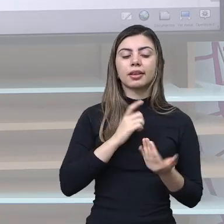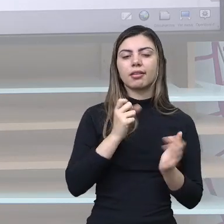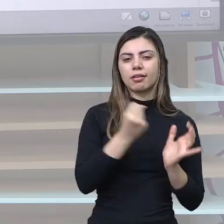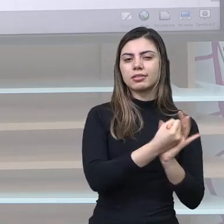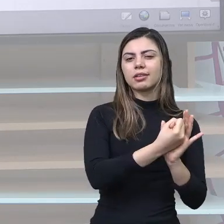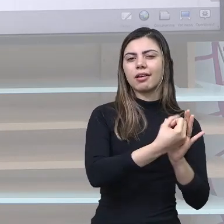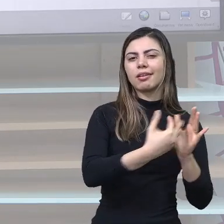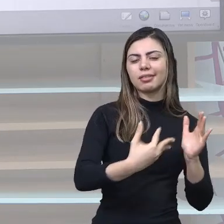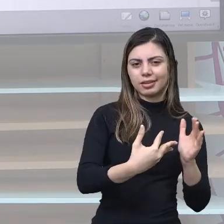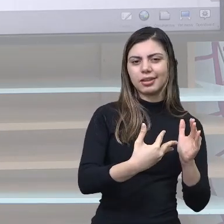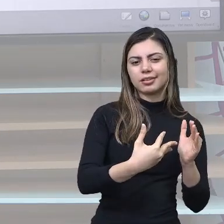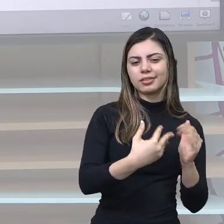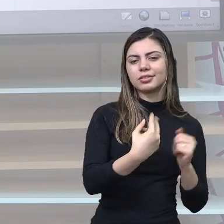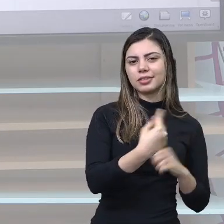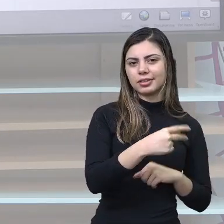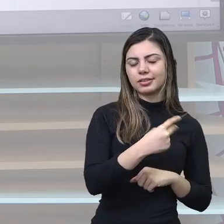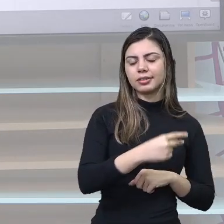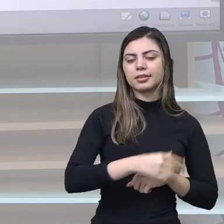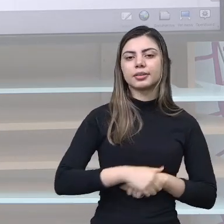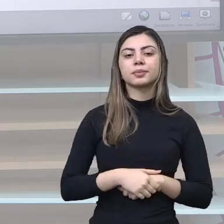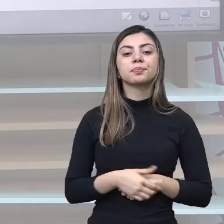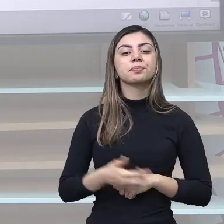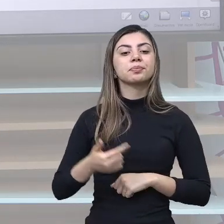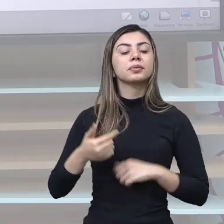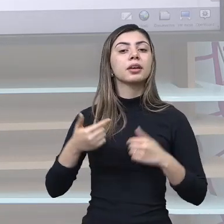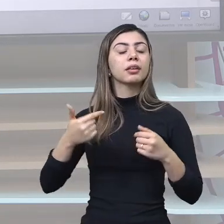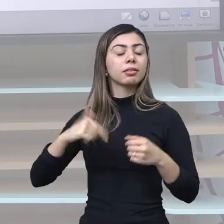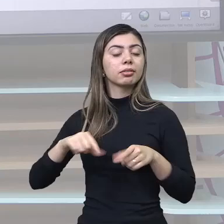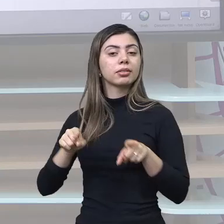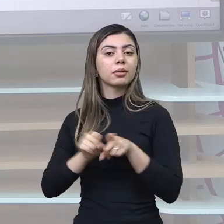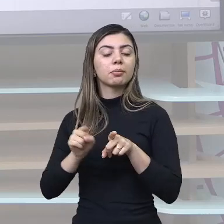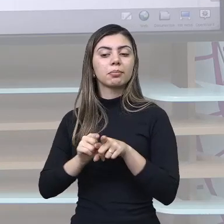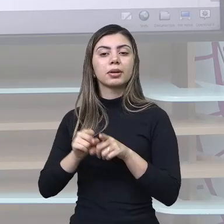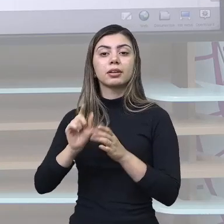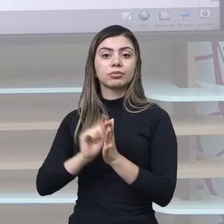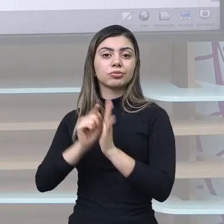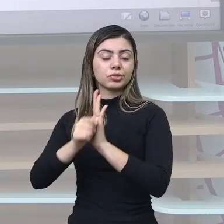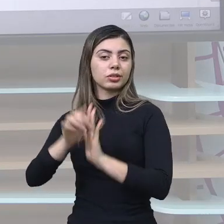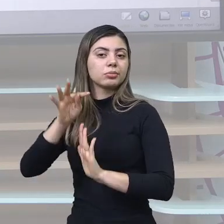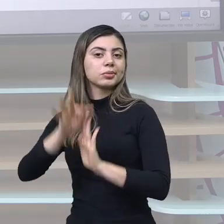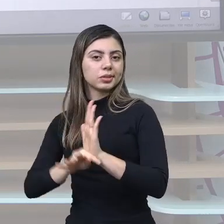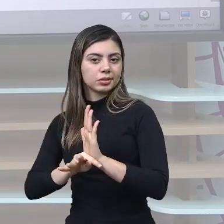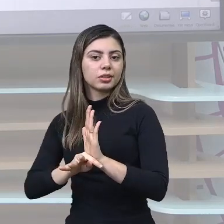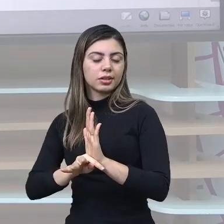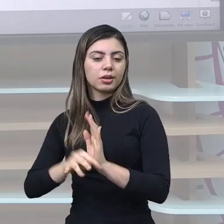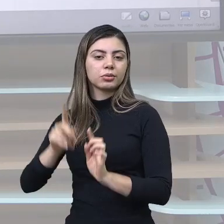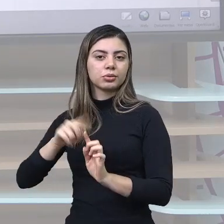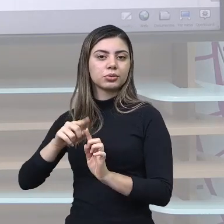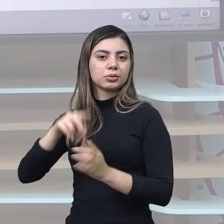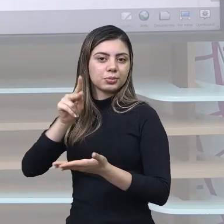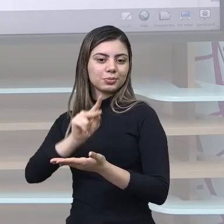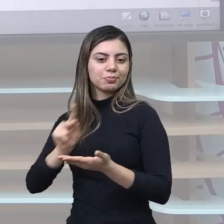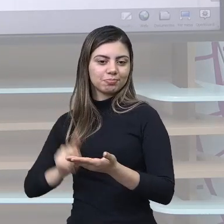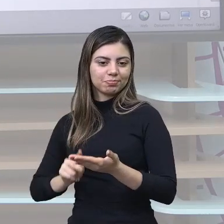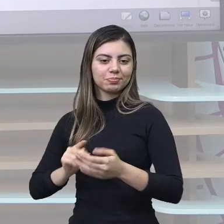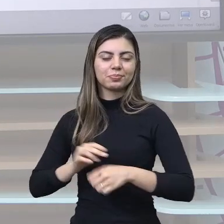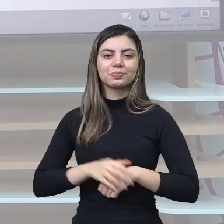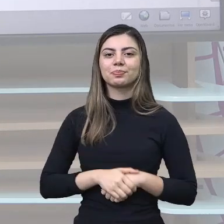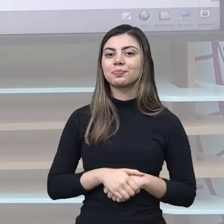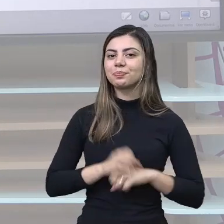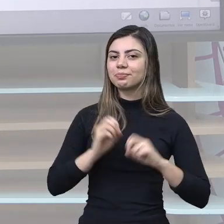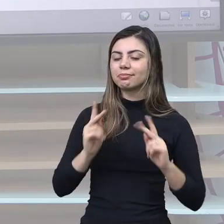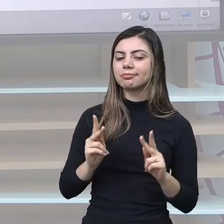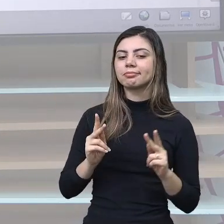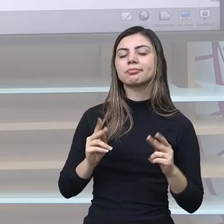particularidades, assim como o gênero textual poema. Ok?